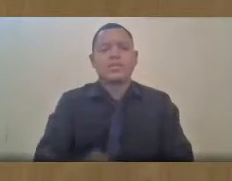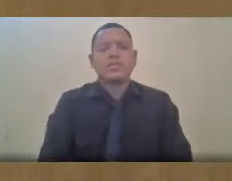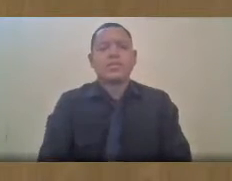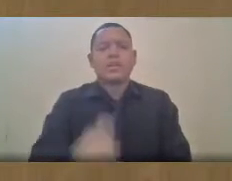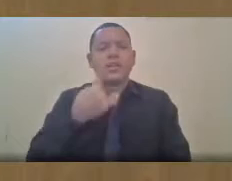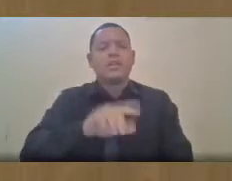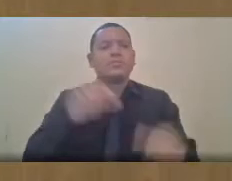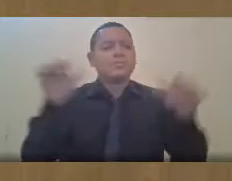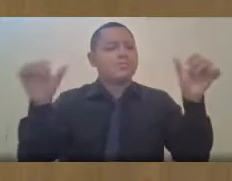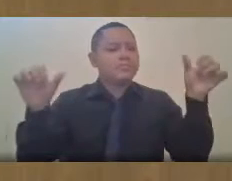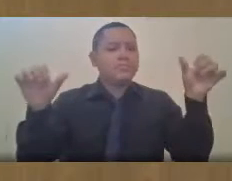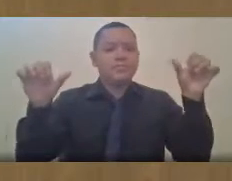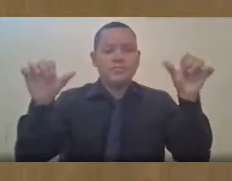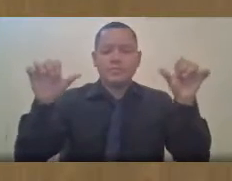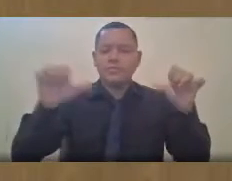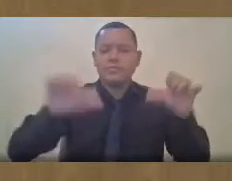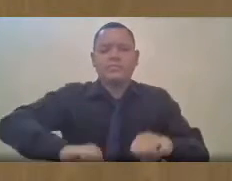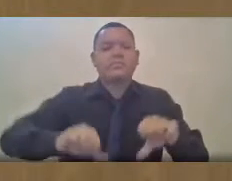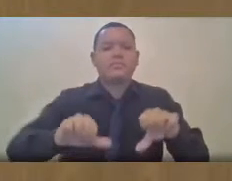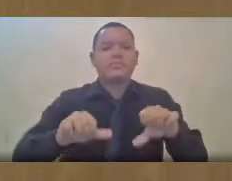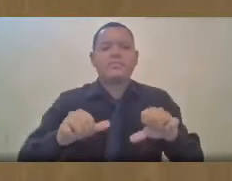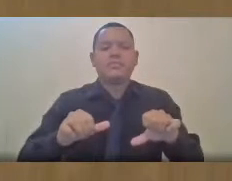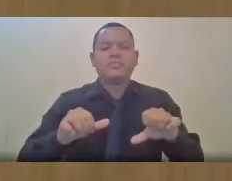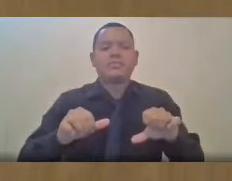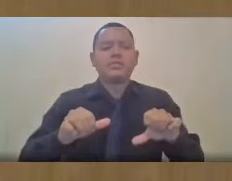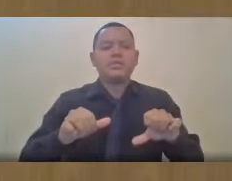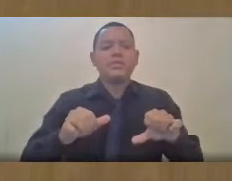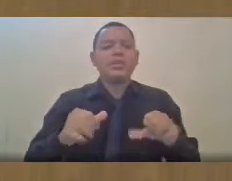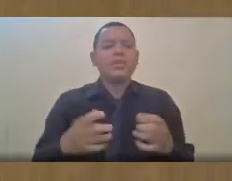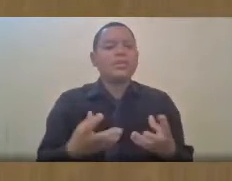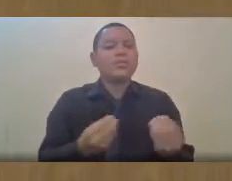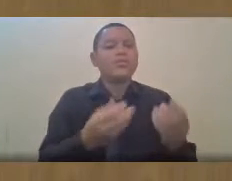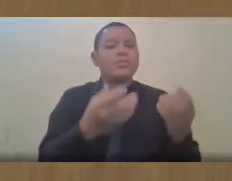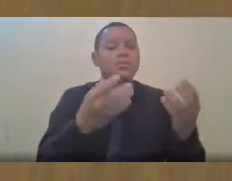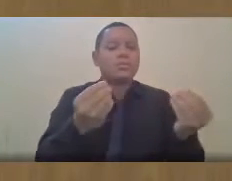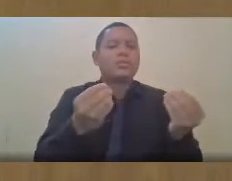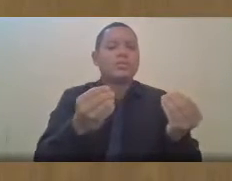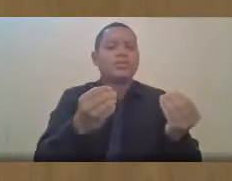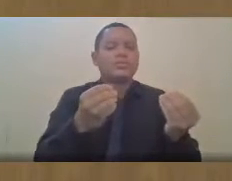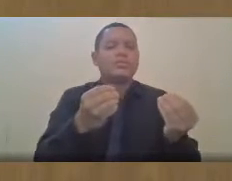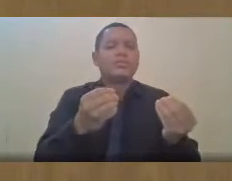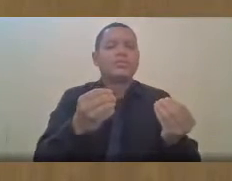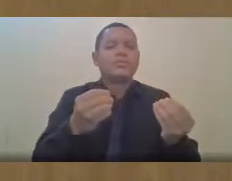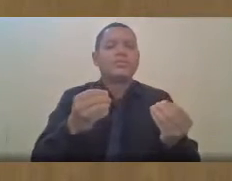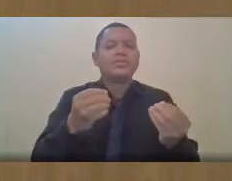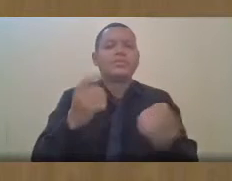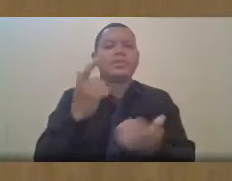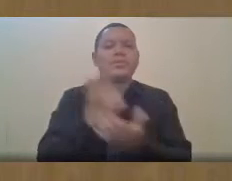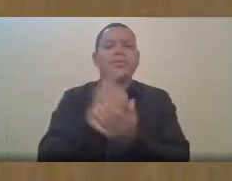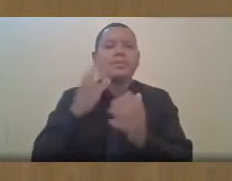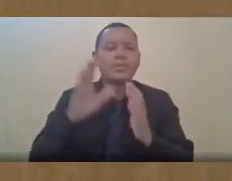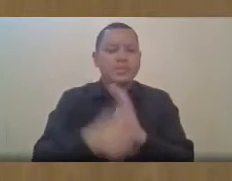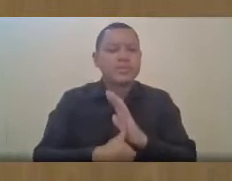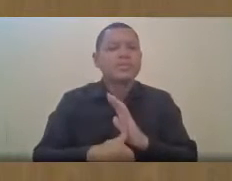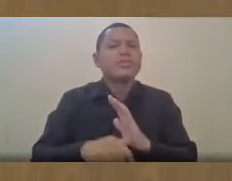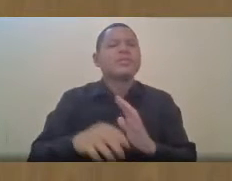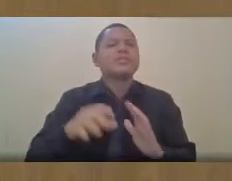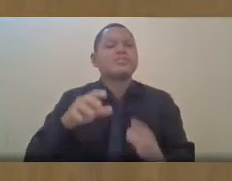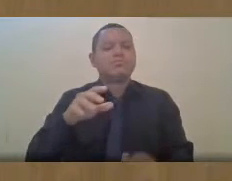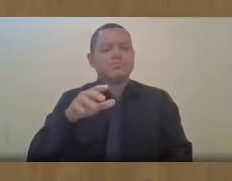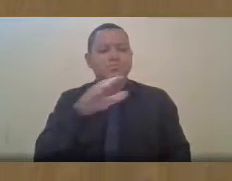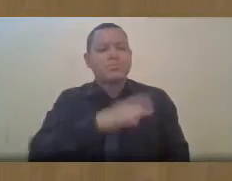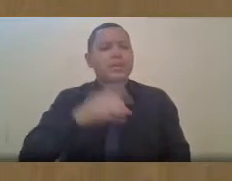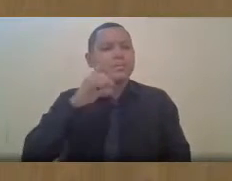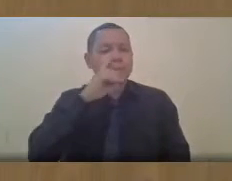Pior do que muitos bandidos que estão presos nos presídios mais perigosos do